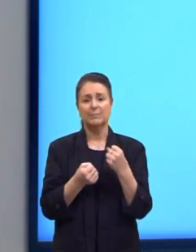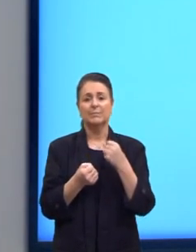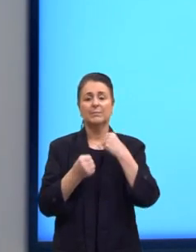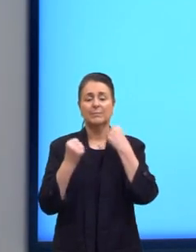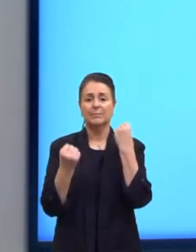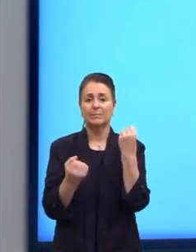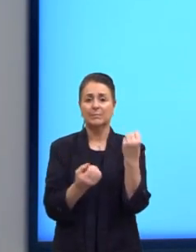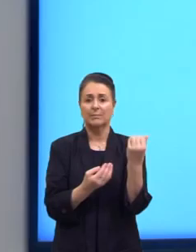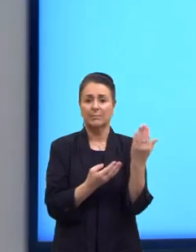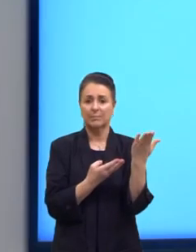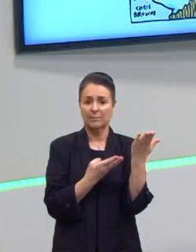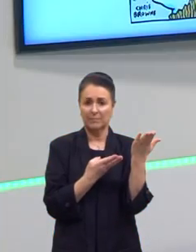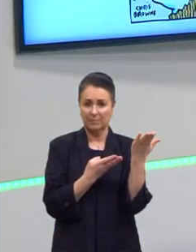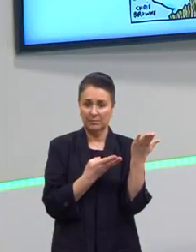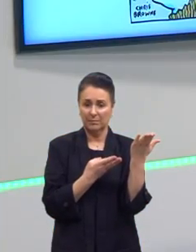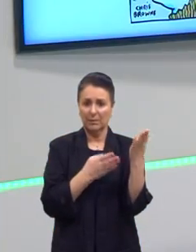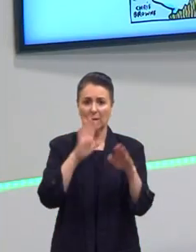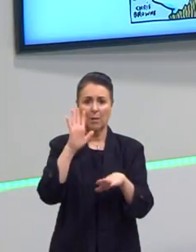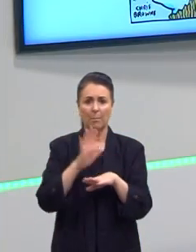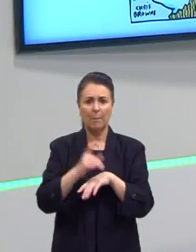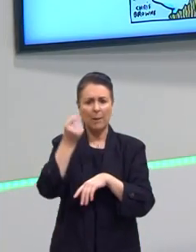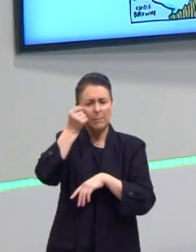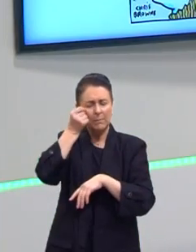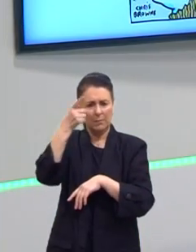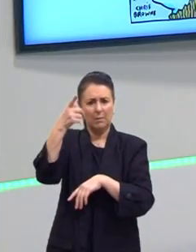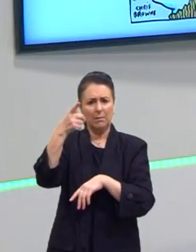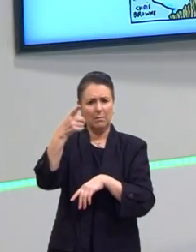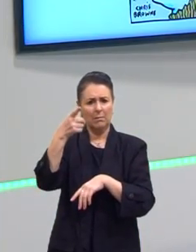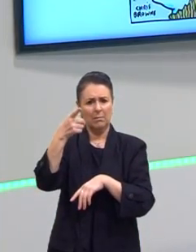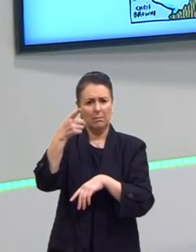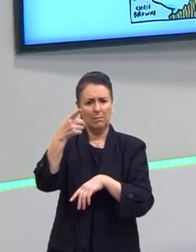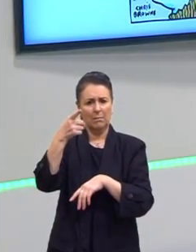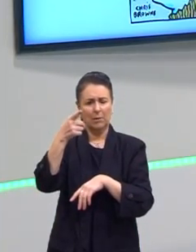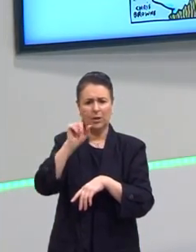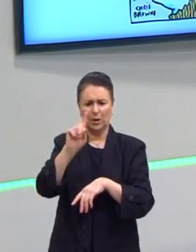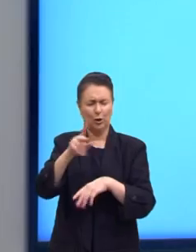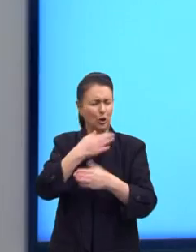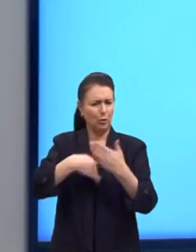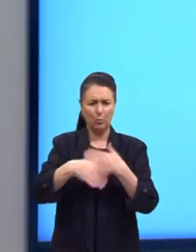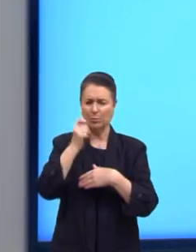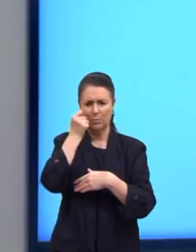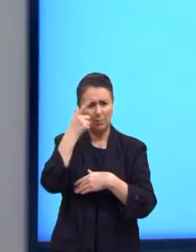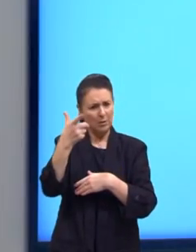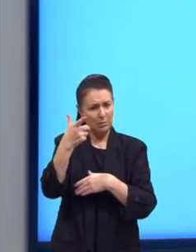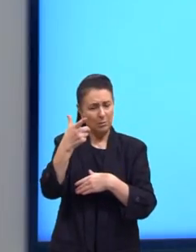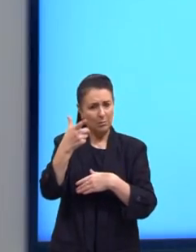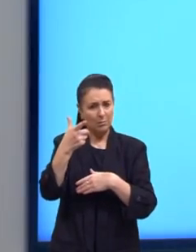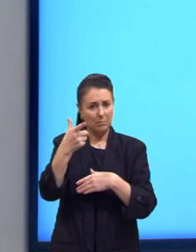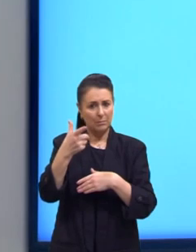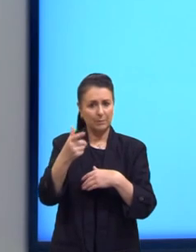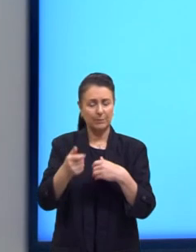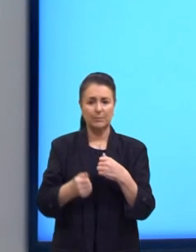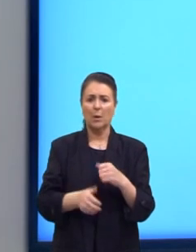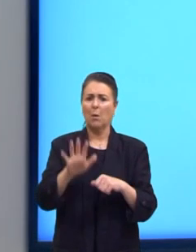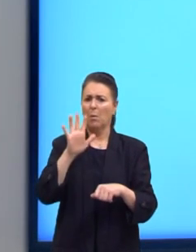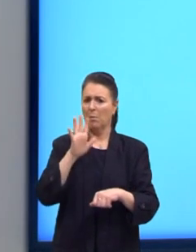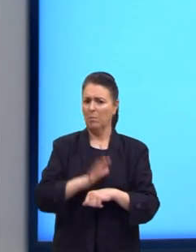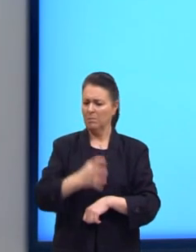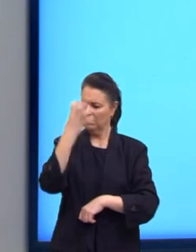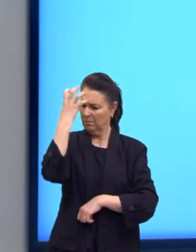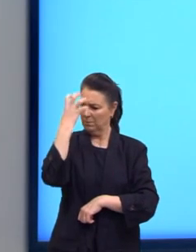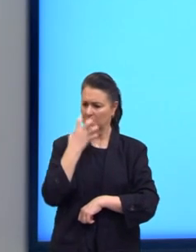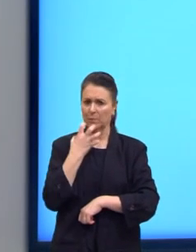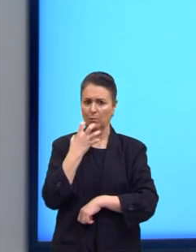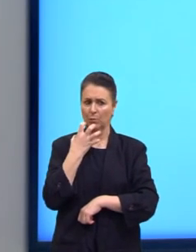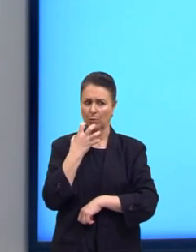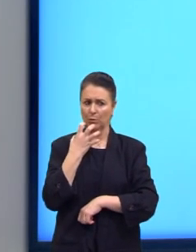smartest of the smart. O mais esperto dos espertos. The bravest of the brave. O mais bravo dos bravos.